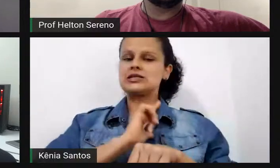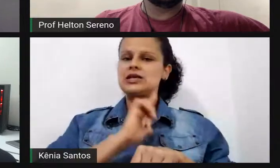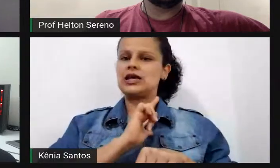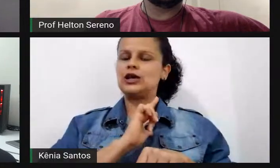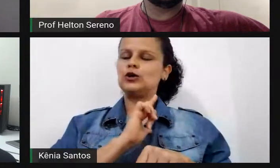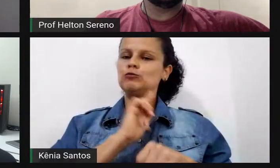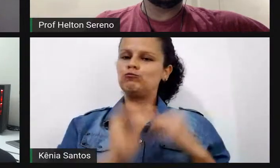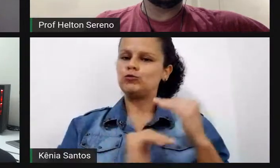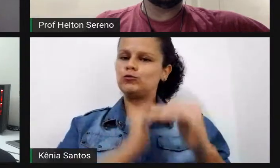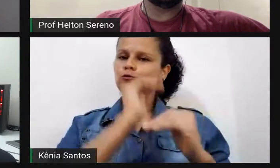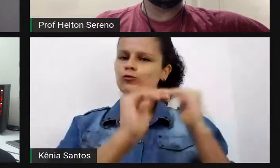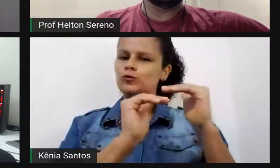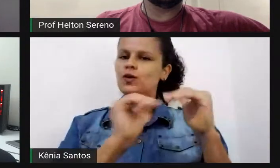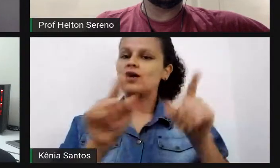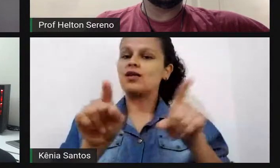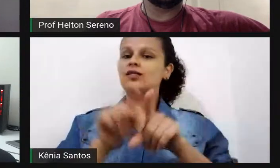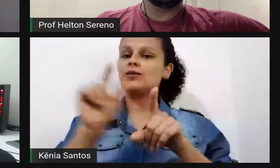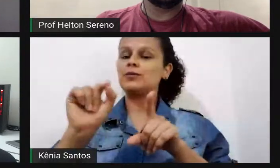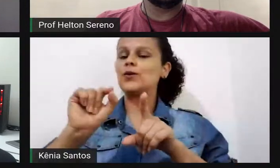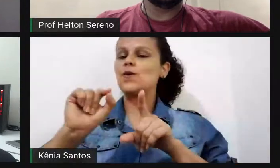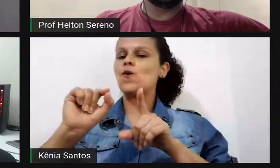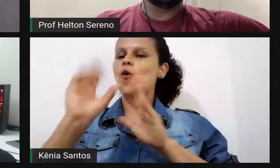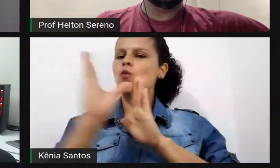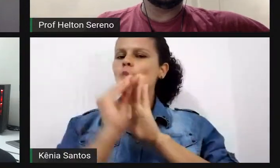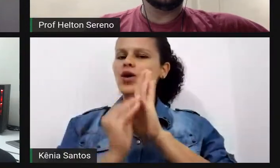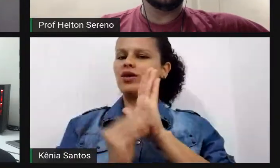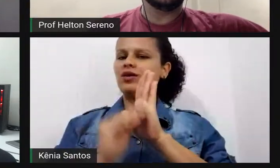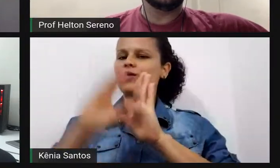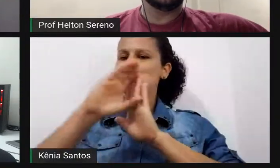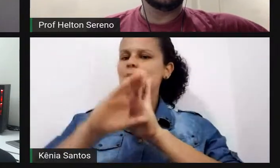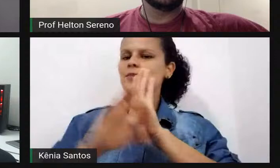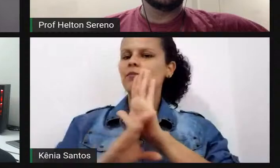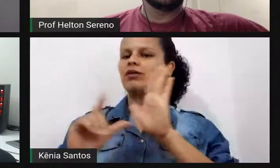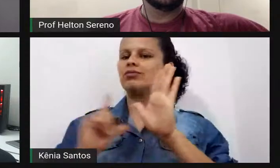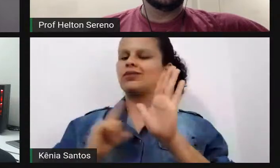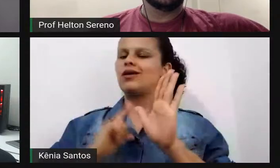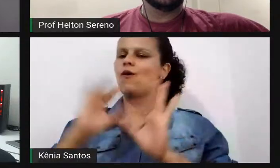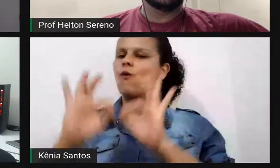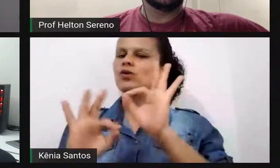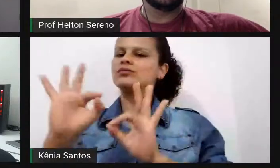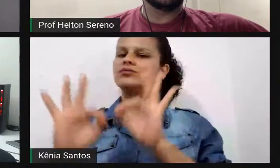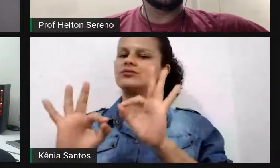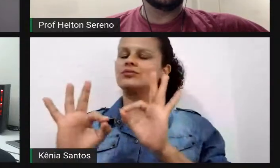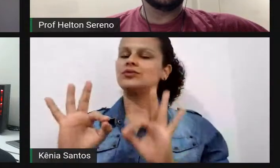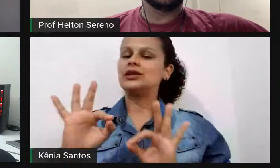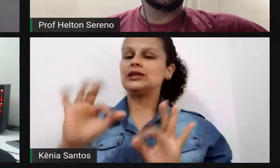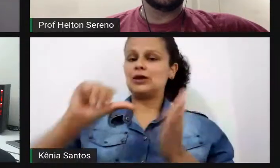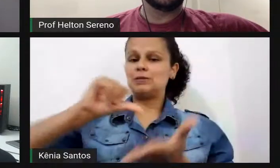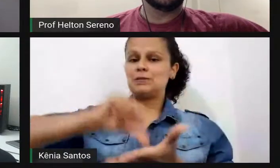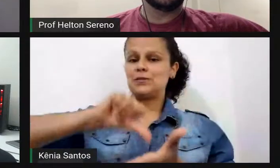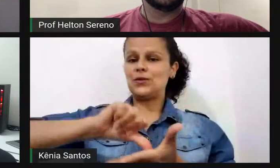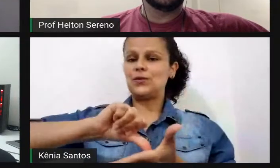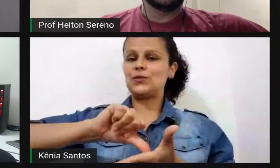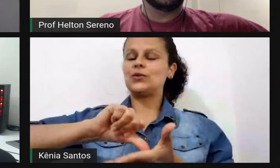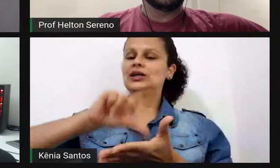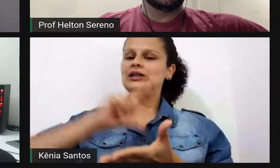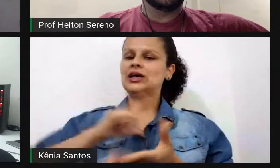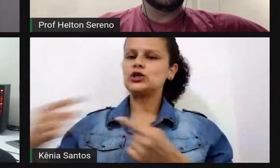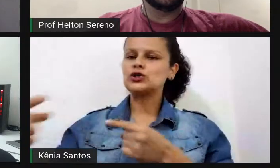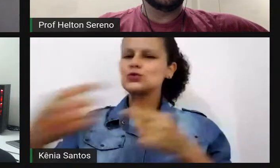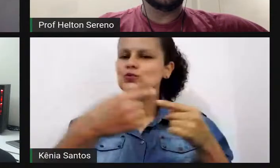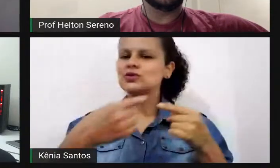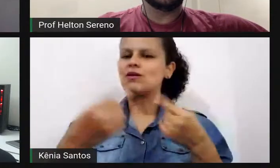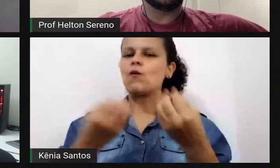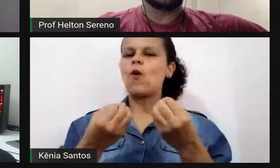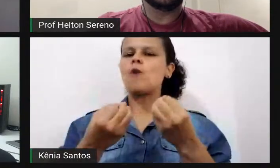a reorganização curricular, que é o que temos trabalhado, por exemplo, no meu campus, com um grupo de estudo sobre currículo na educação profissional, tá?